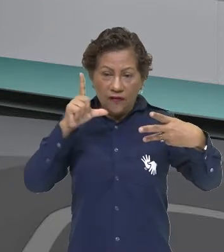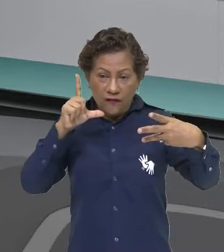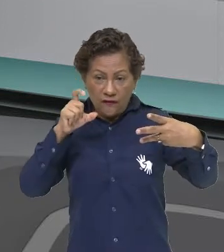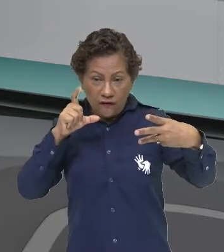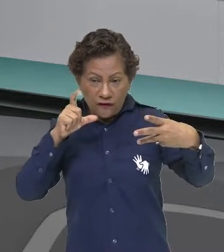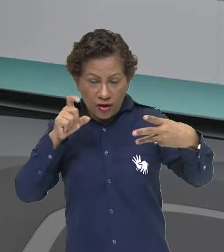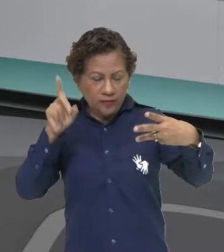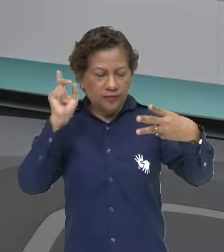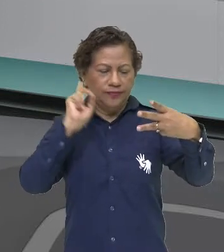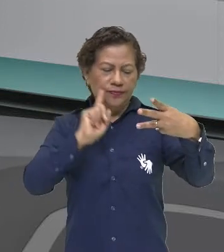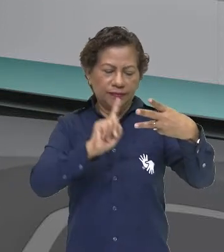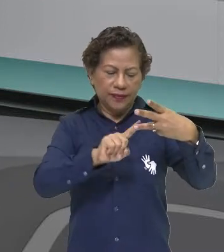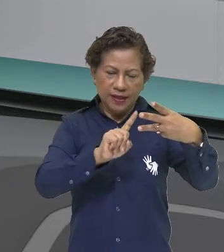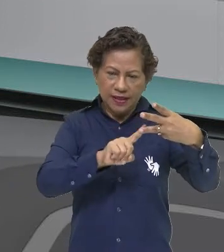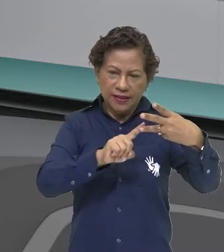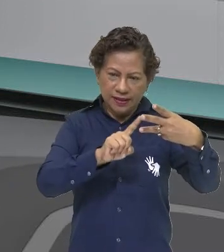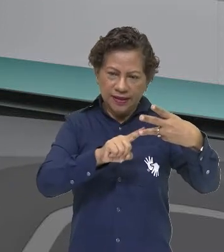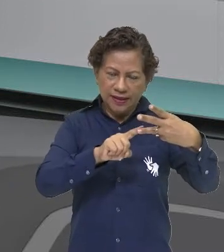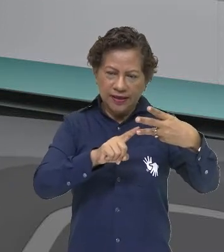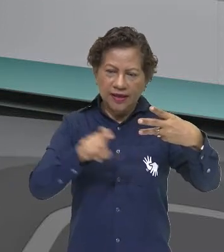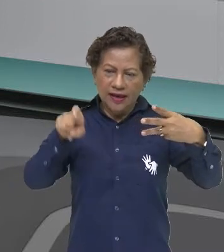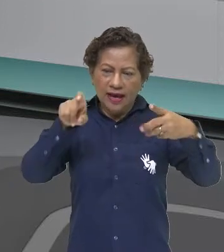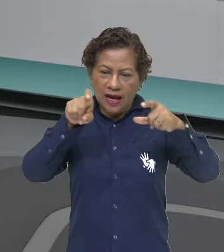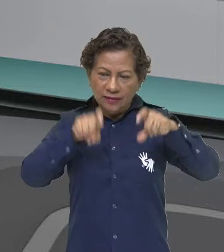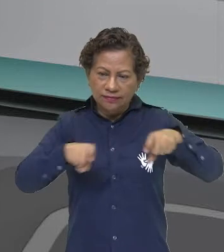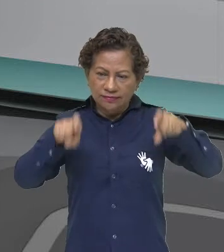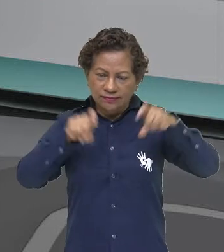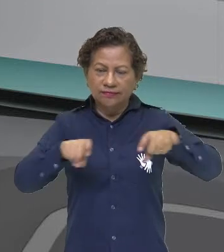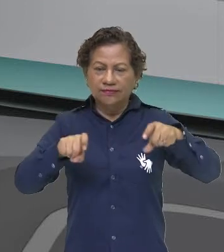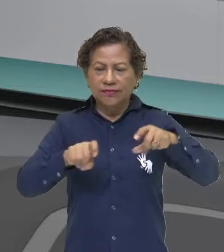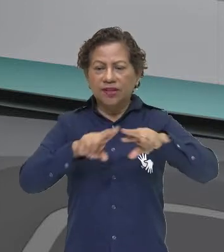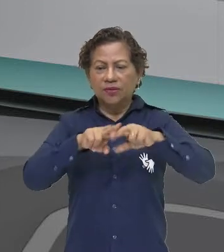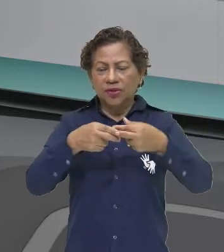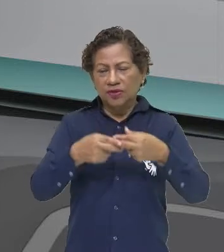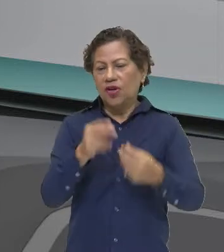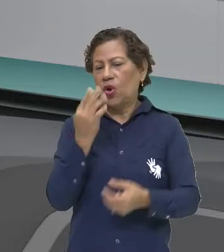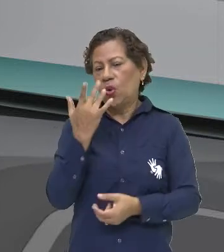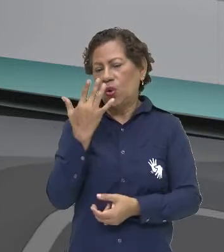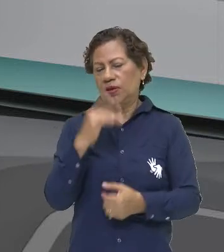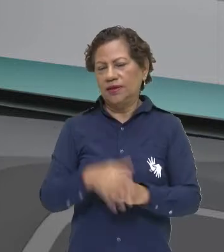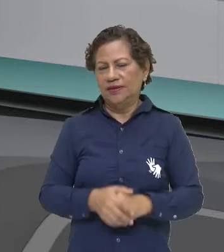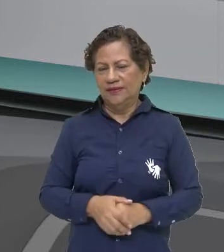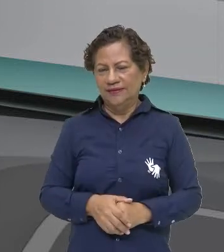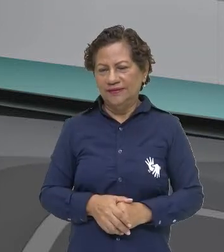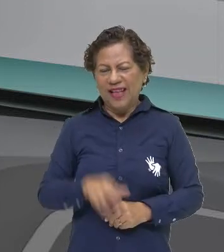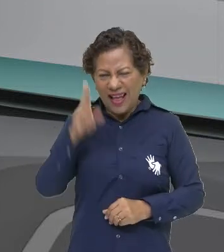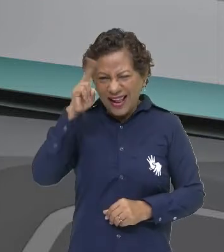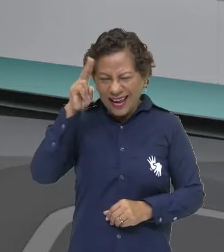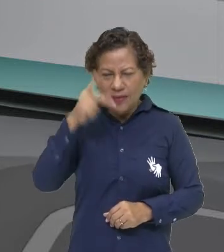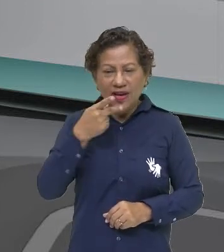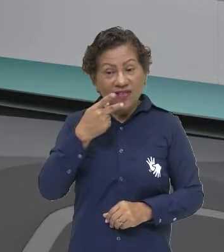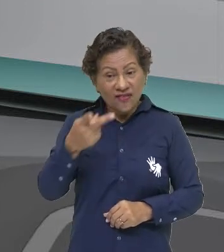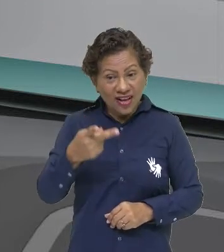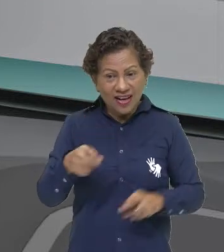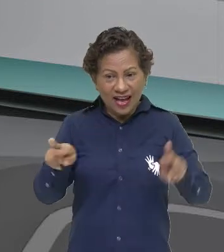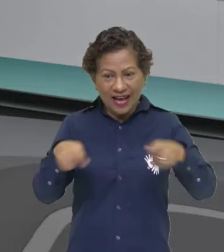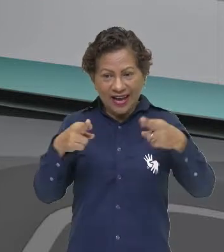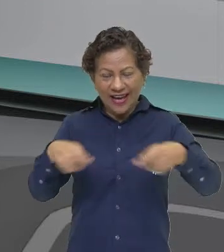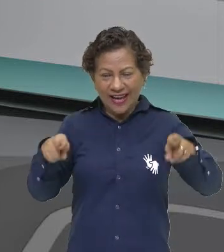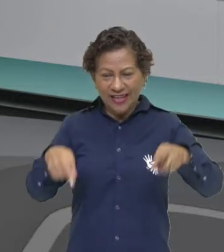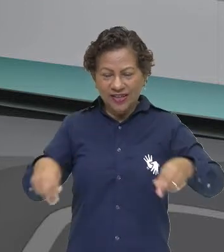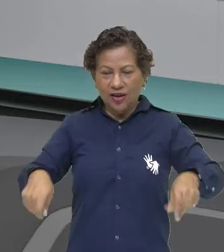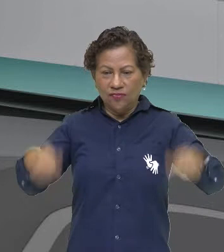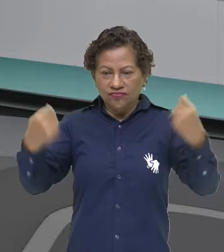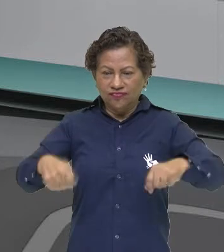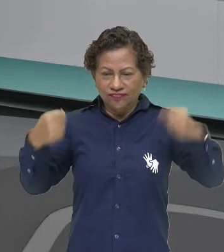bate o lençol ou a rede, ou então o travesseiro e aquele pozinho fica subindo? Pois é,